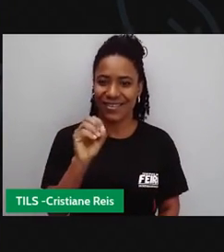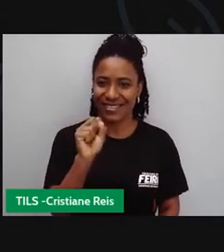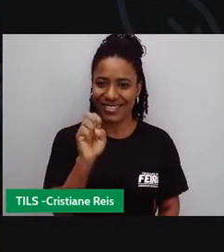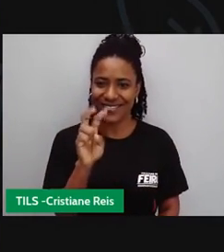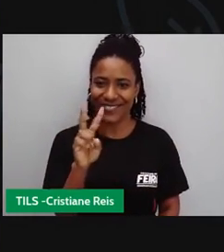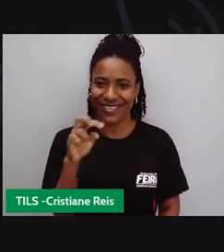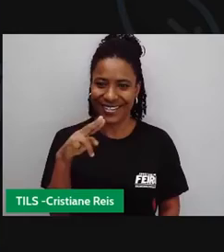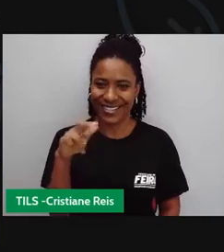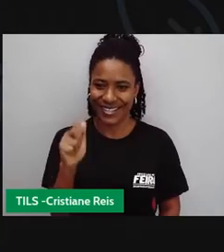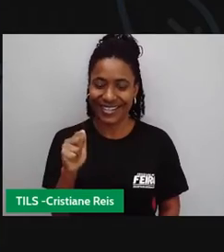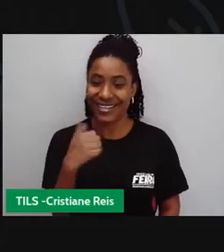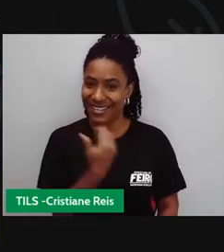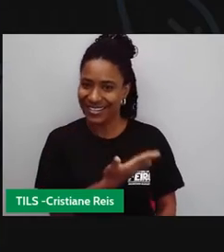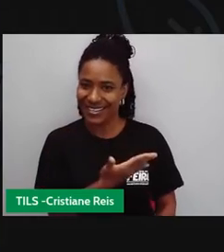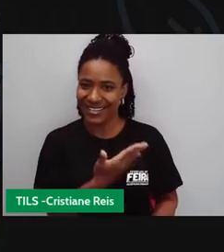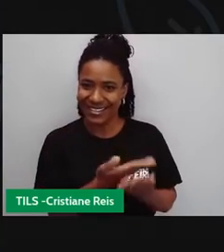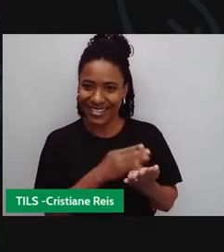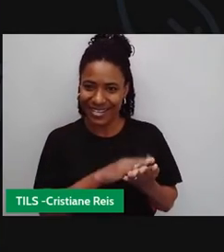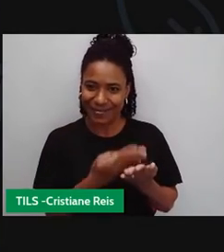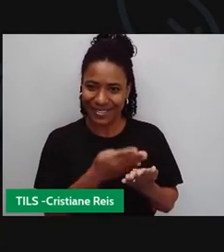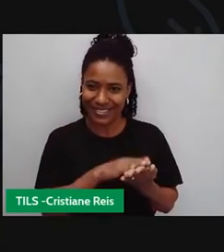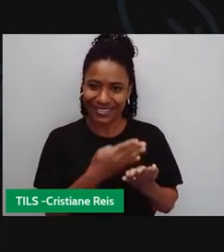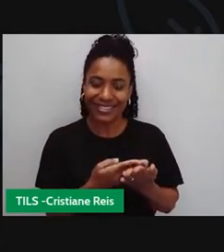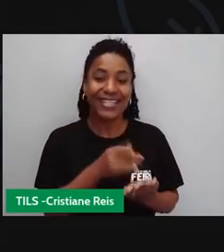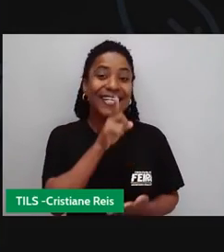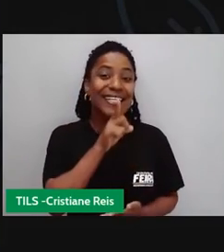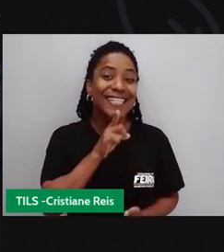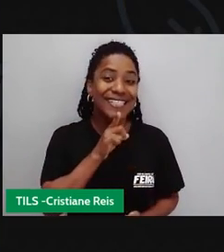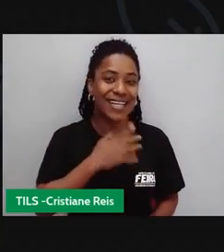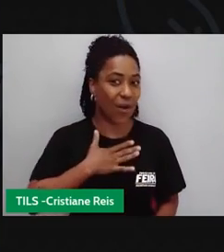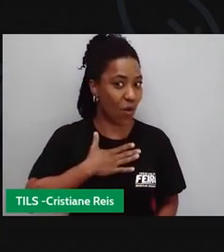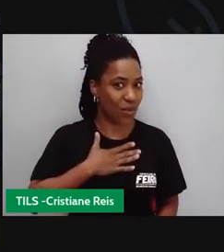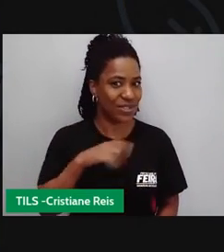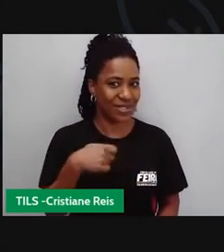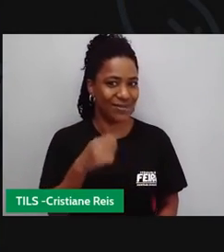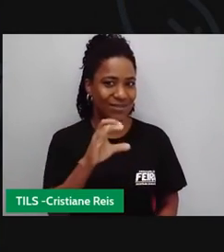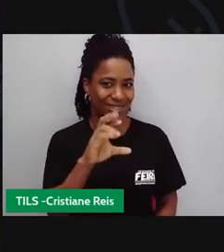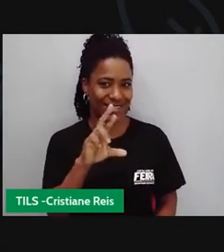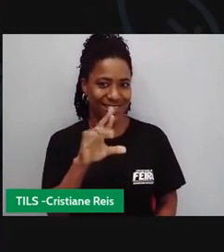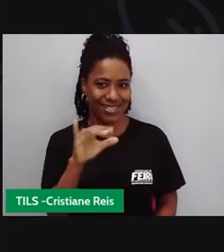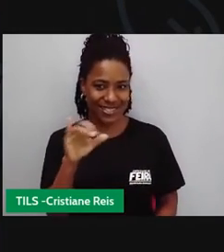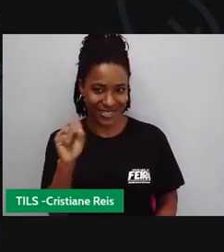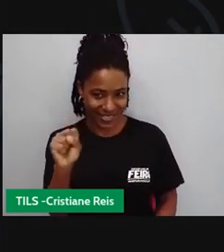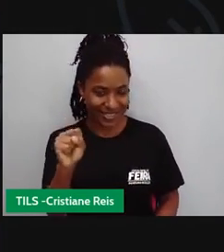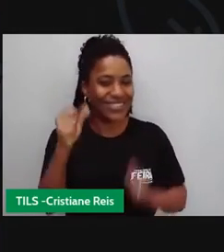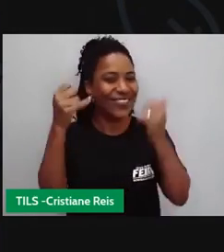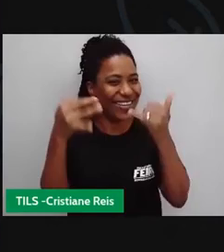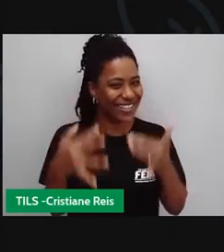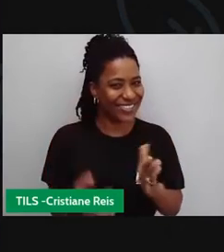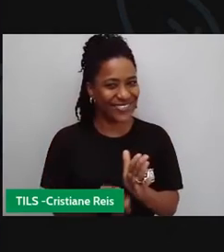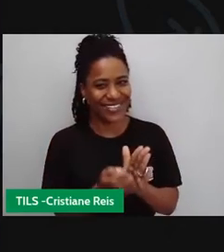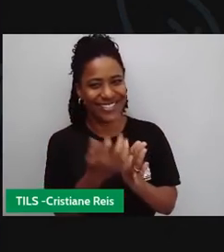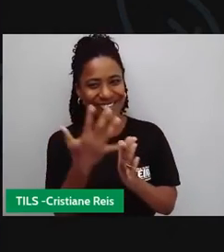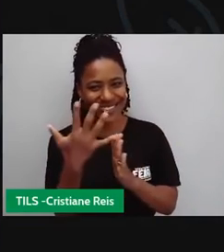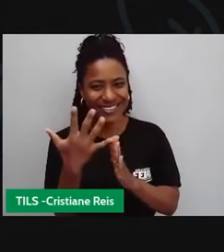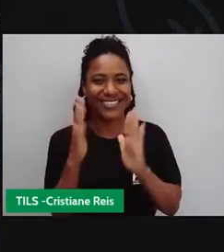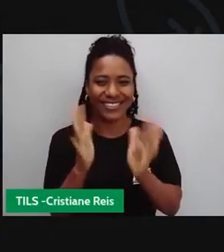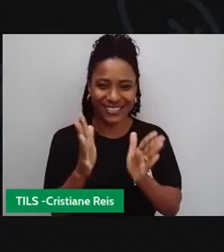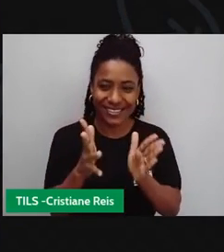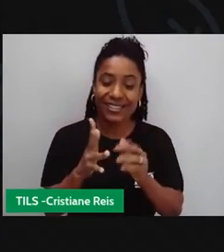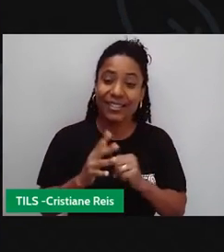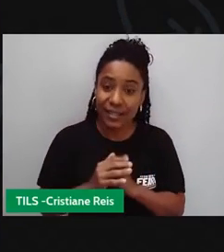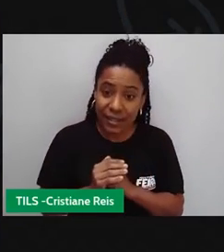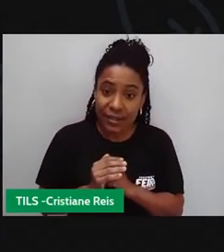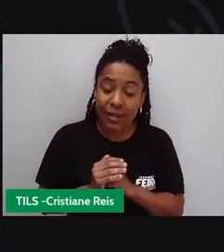né, a nossa pró ali é a pró Cristiane, mas que ela gosta de ser chamada de Cristo, vocês já sabem que eu já falei várias vezes disso, né? E